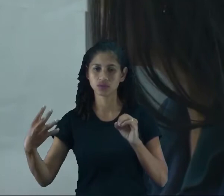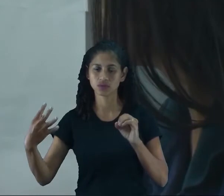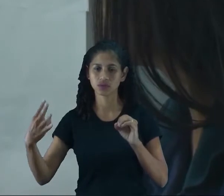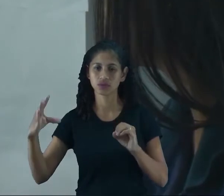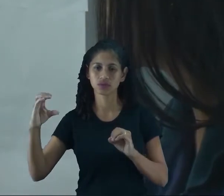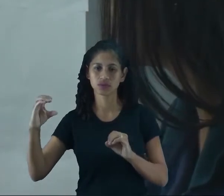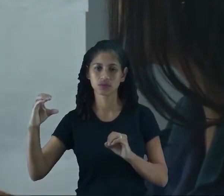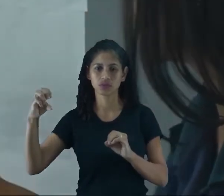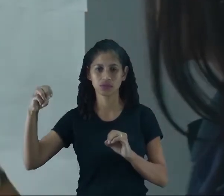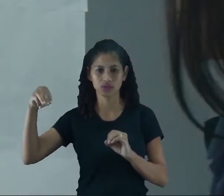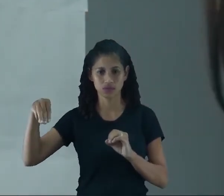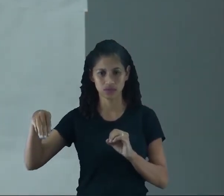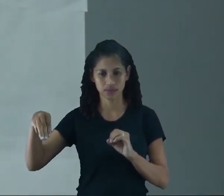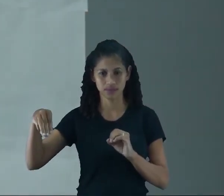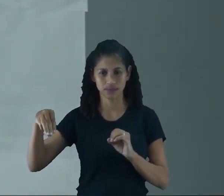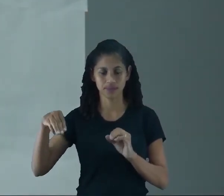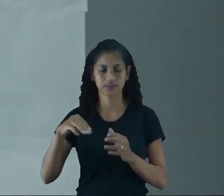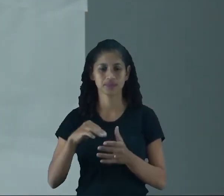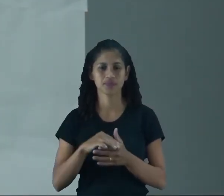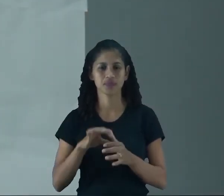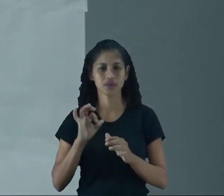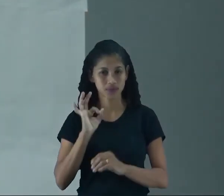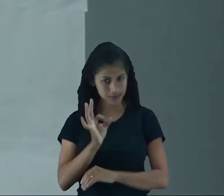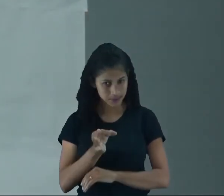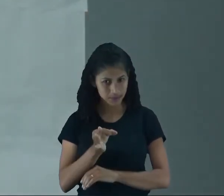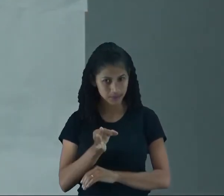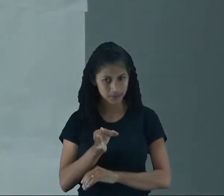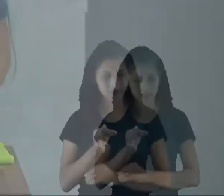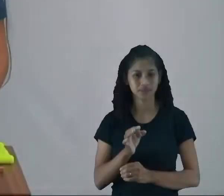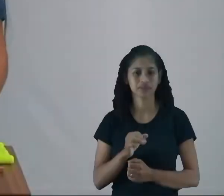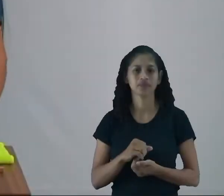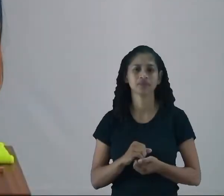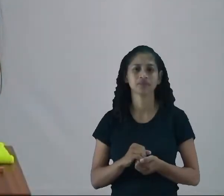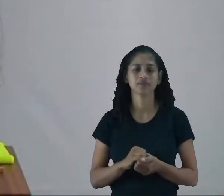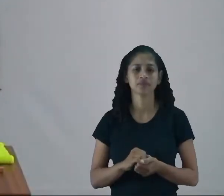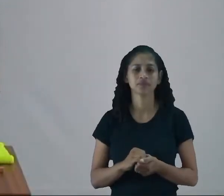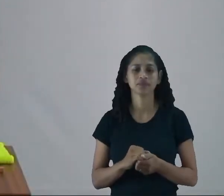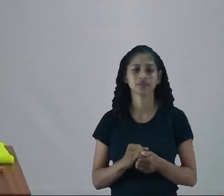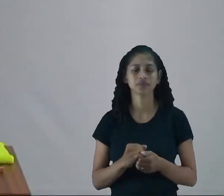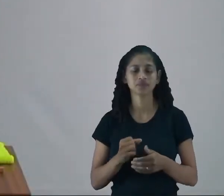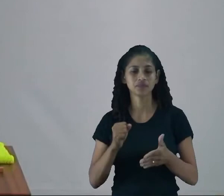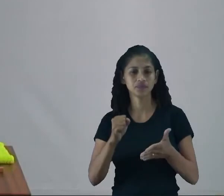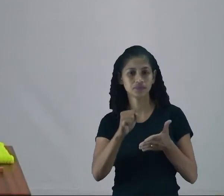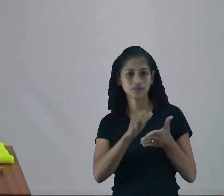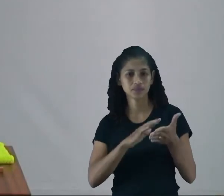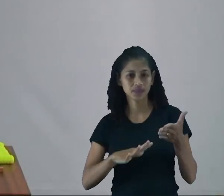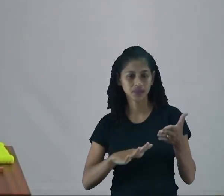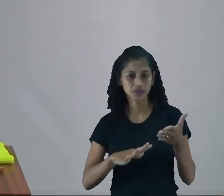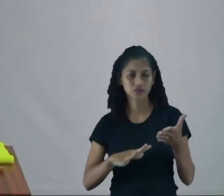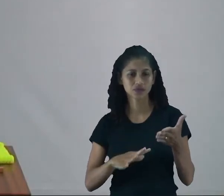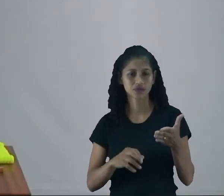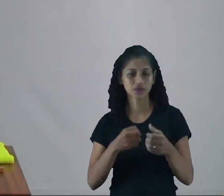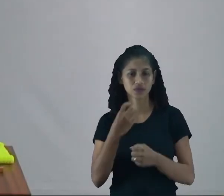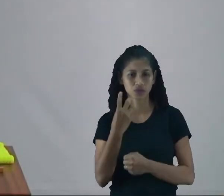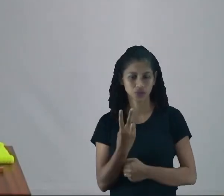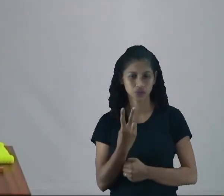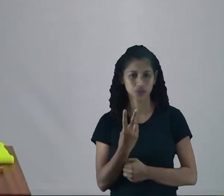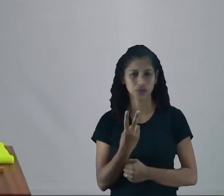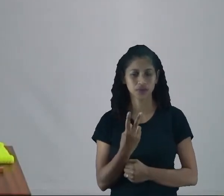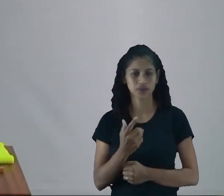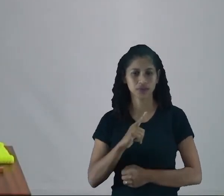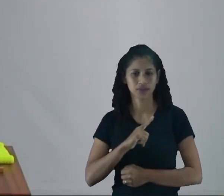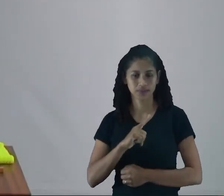14 centímetros, certinho? E aqui na atividade número 2 nós temos assim,